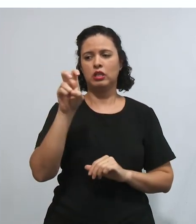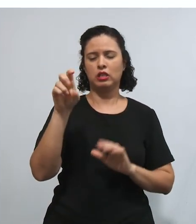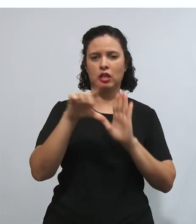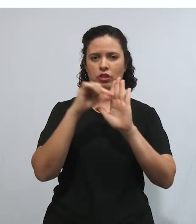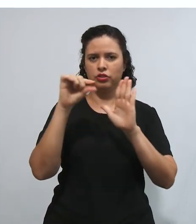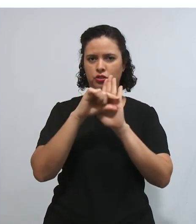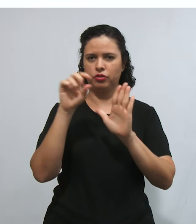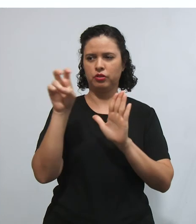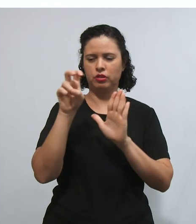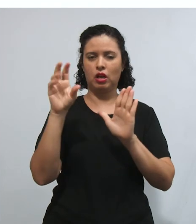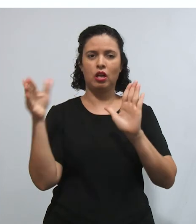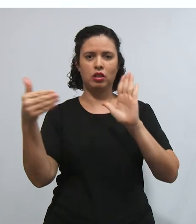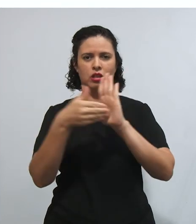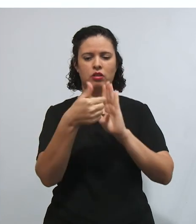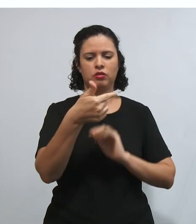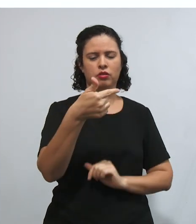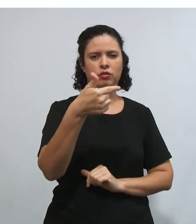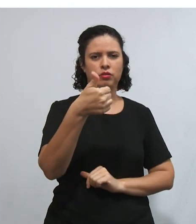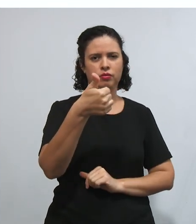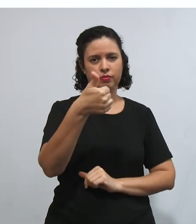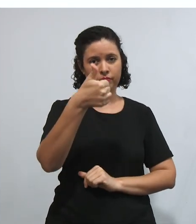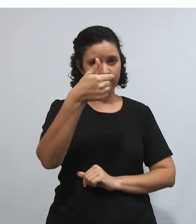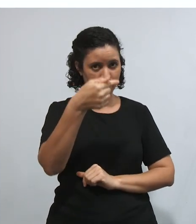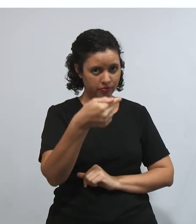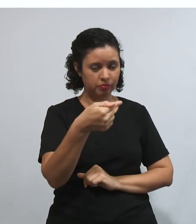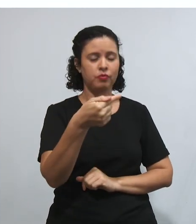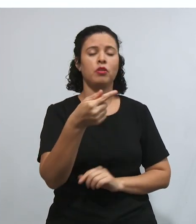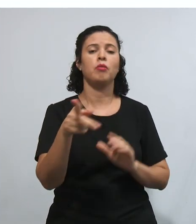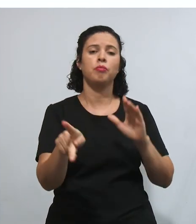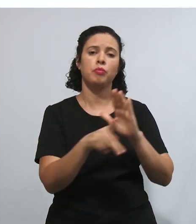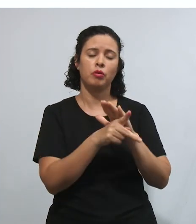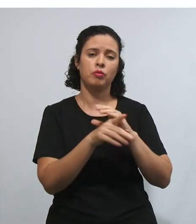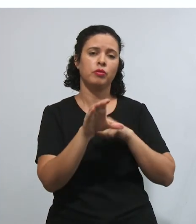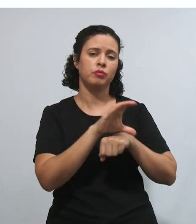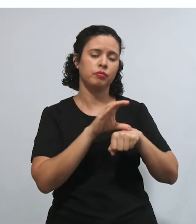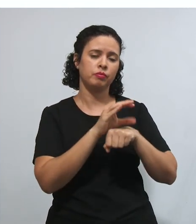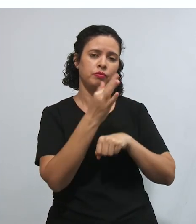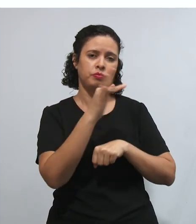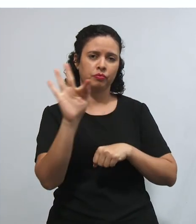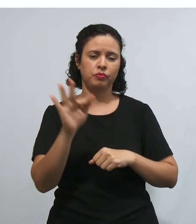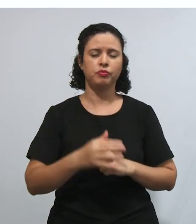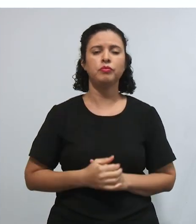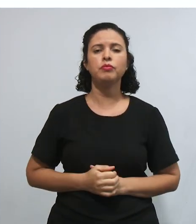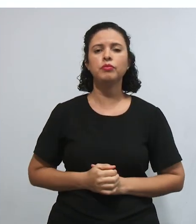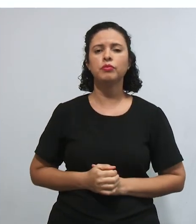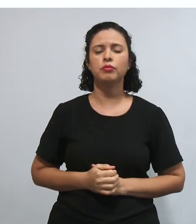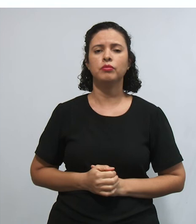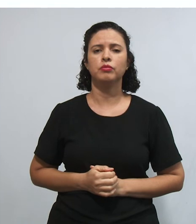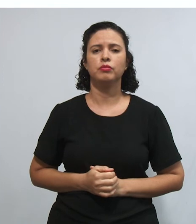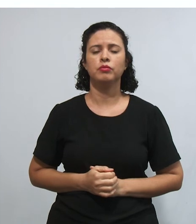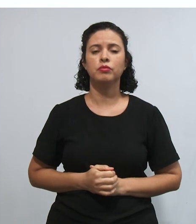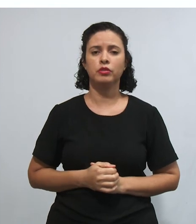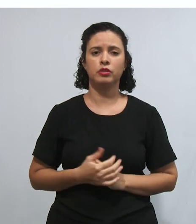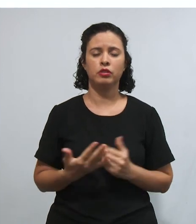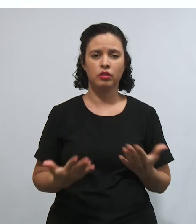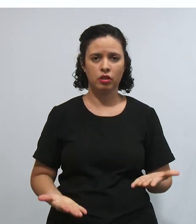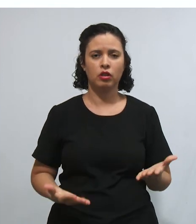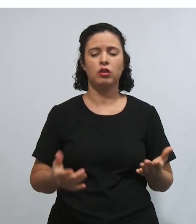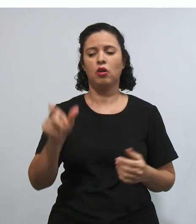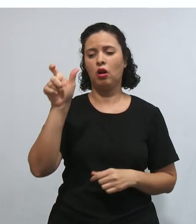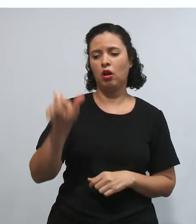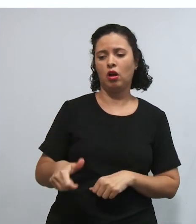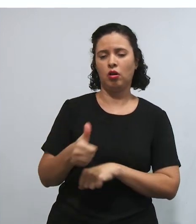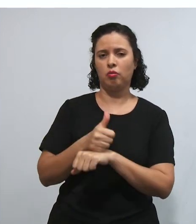17 da nossa Constituição Federal, tá? Assim, a classificação adotada pelo legislador